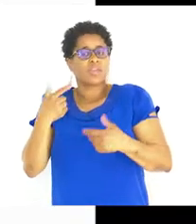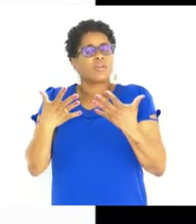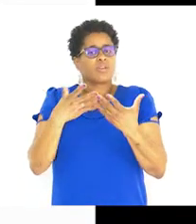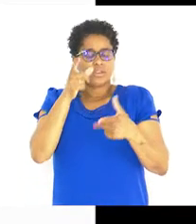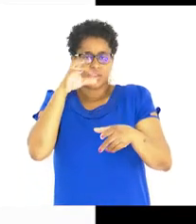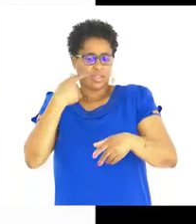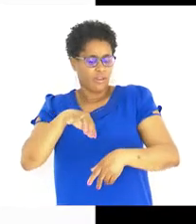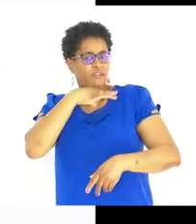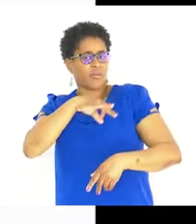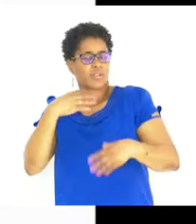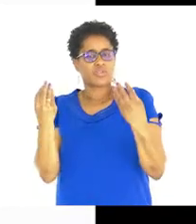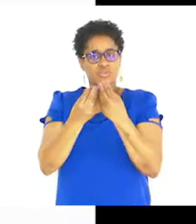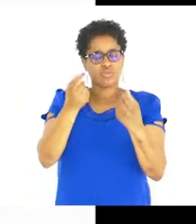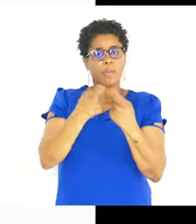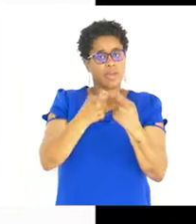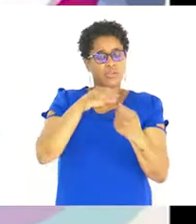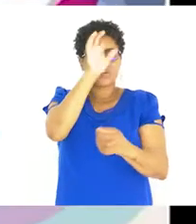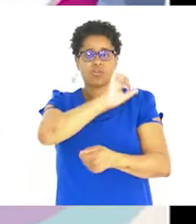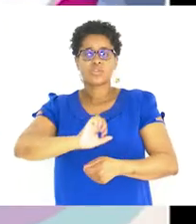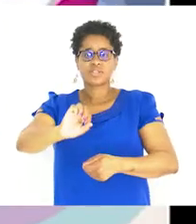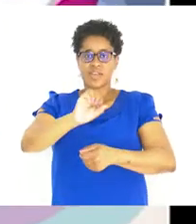Sempre uma família bem pertinho de você